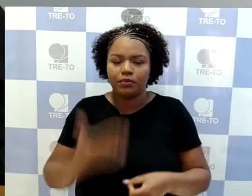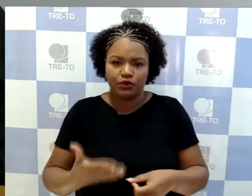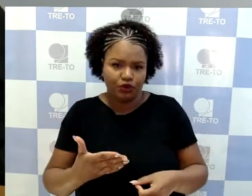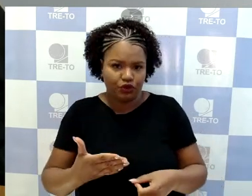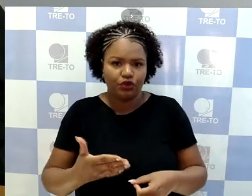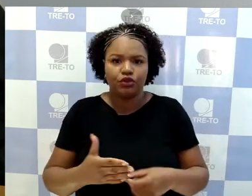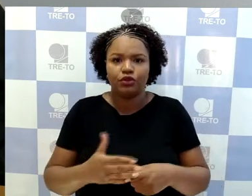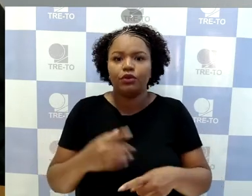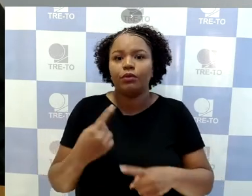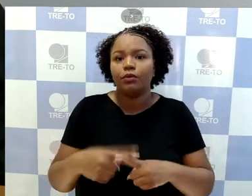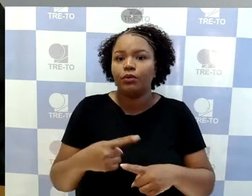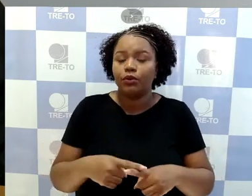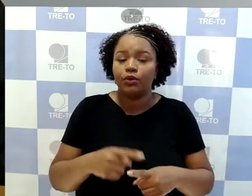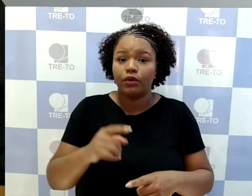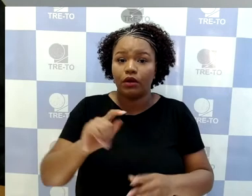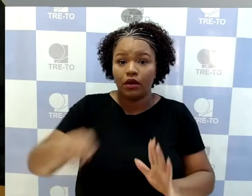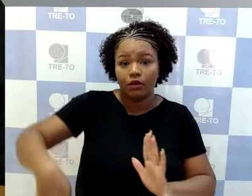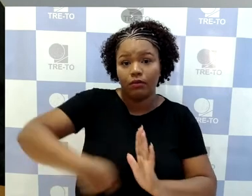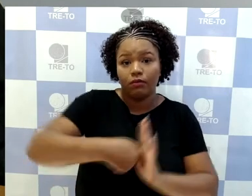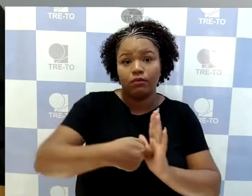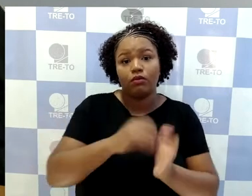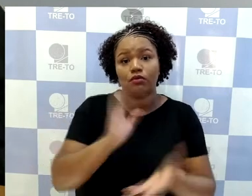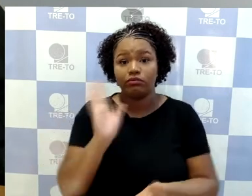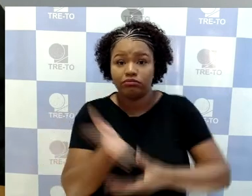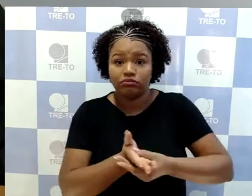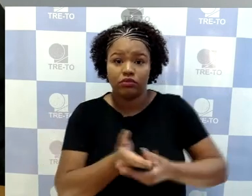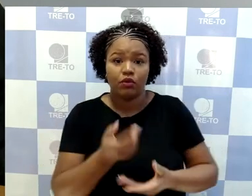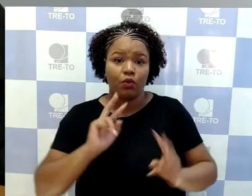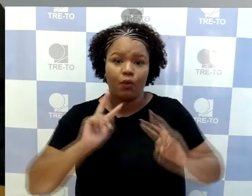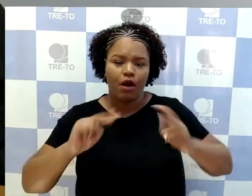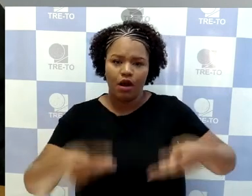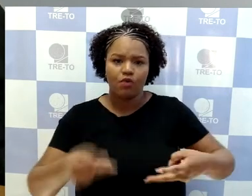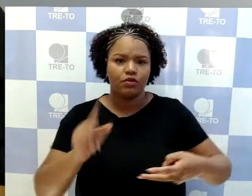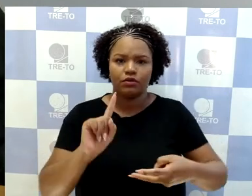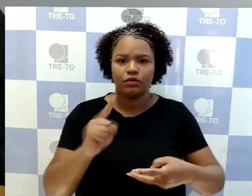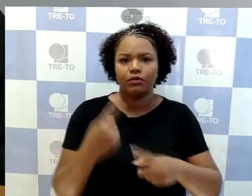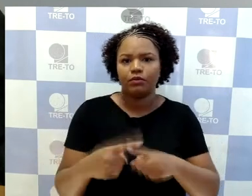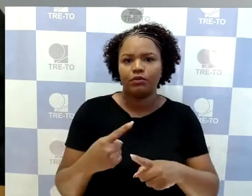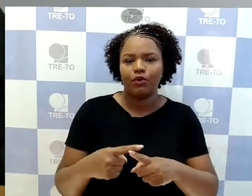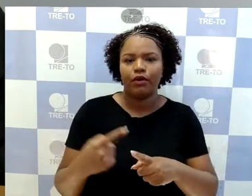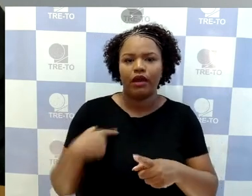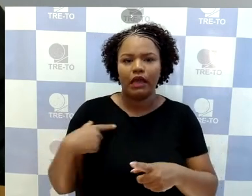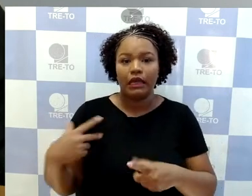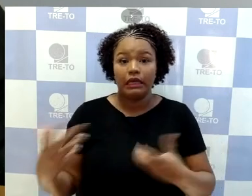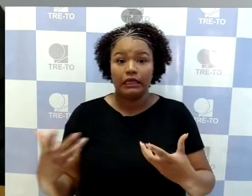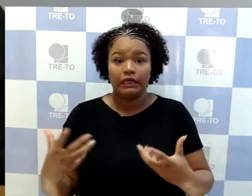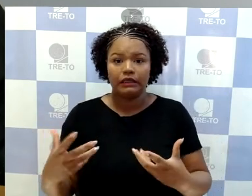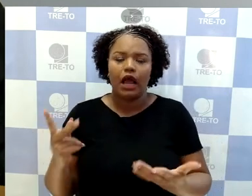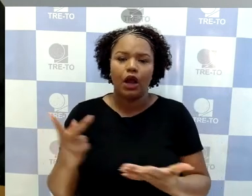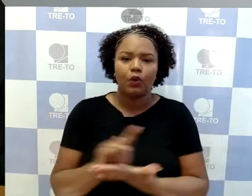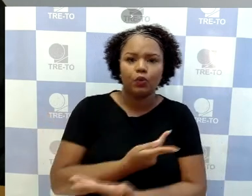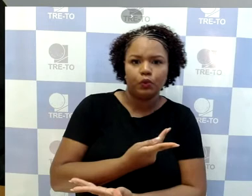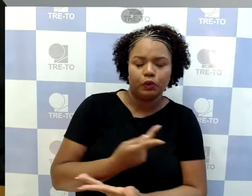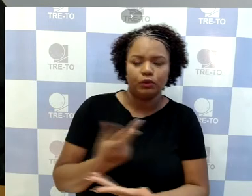interposto pelo recorrente, eles não foram conhecidos, por ter sido considerados intempestivos. Estão lá no ID